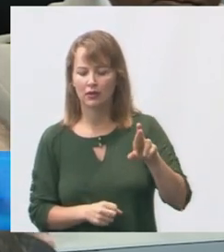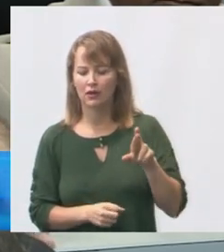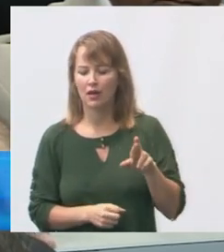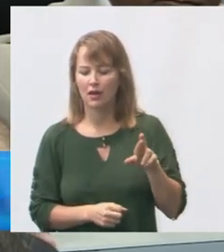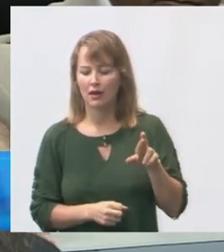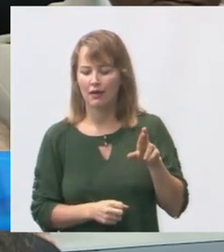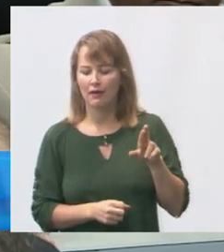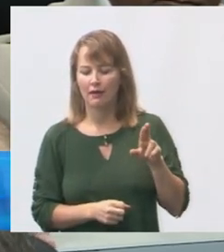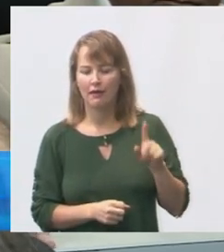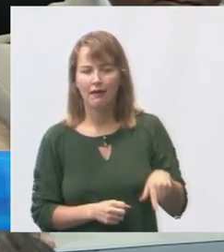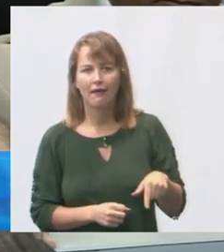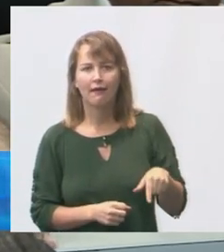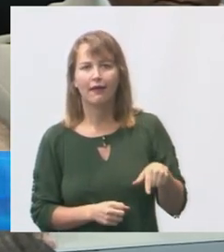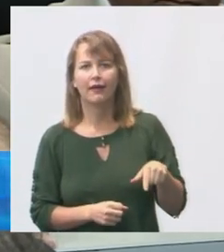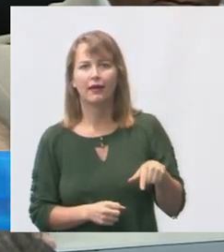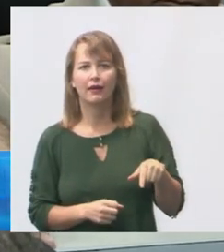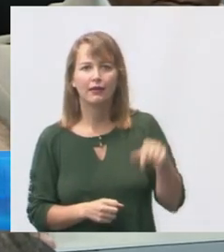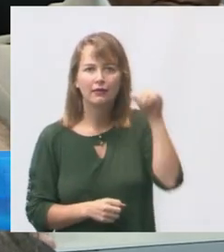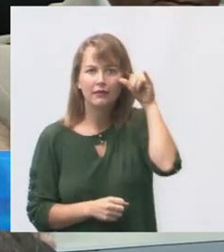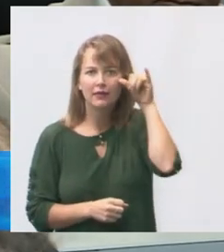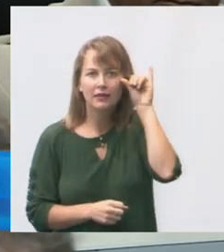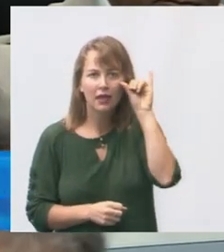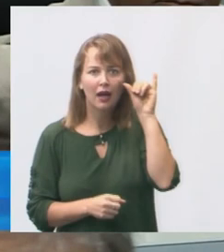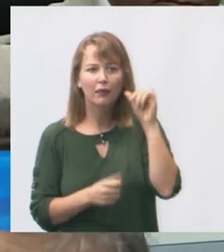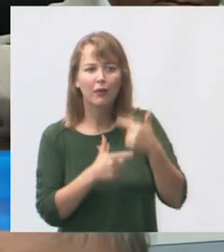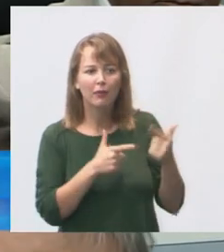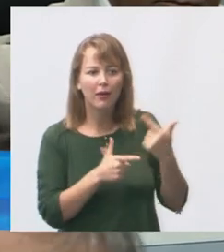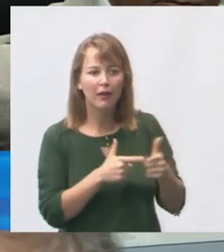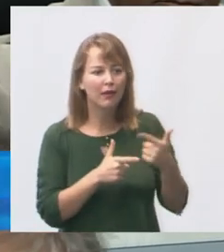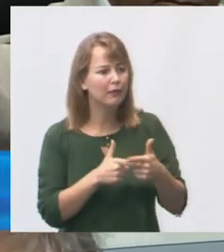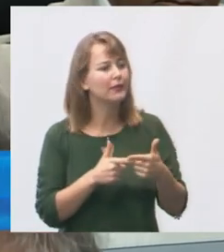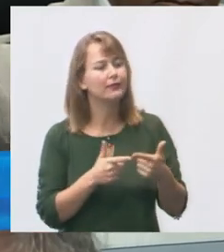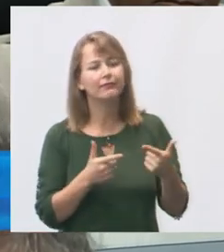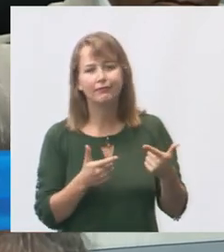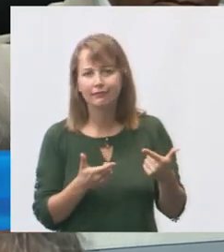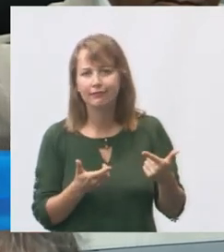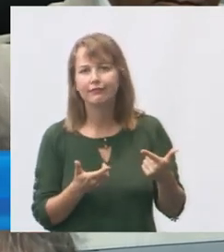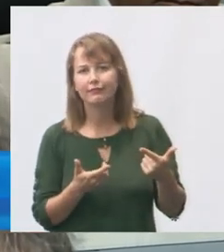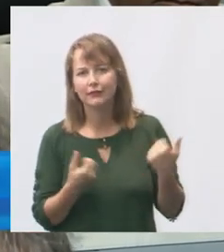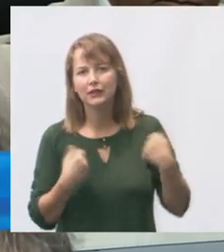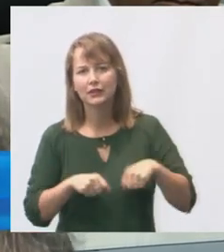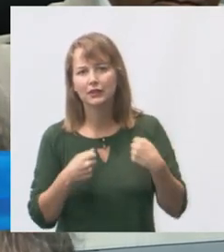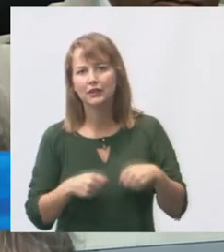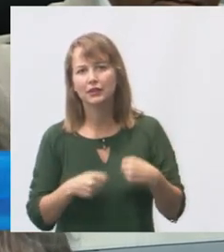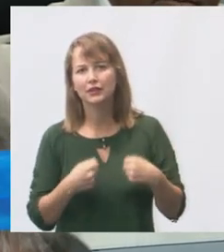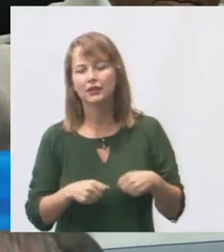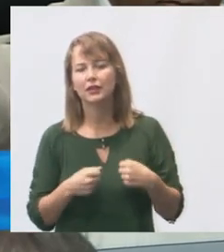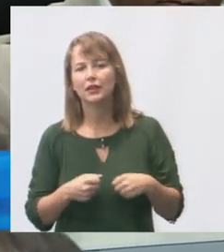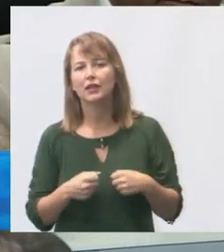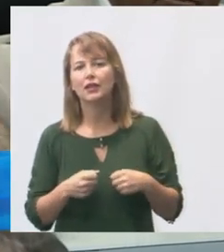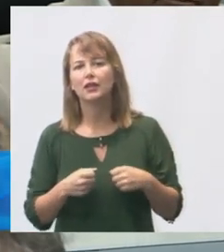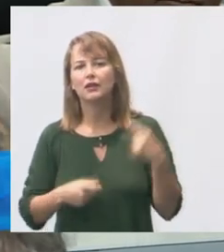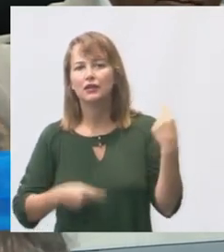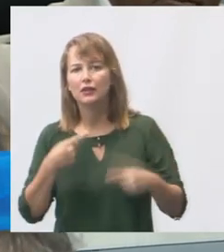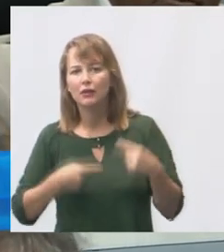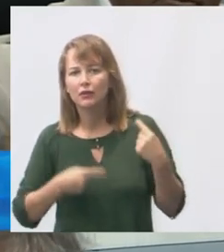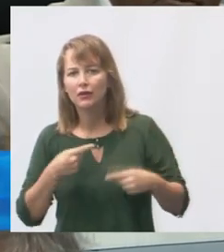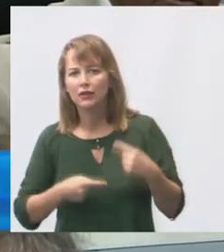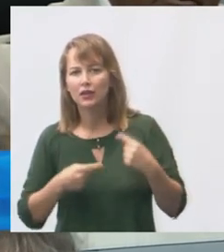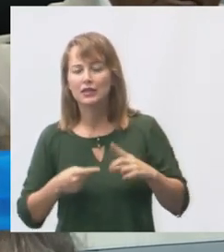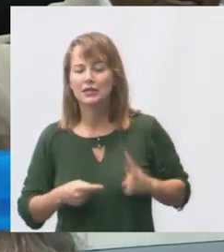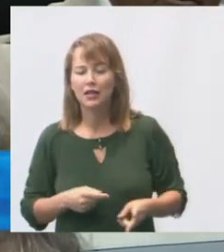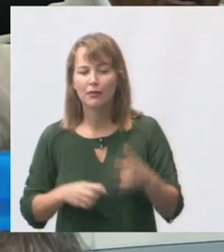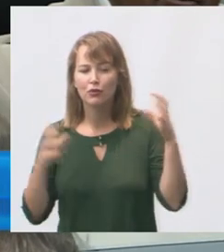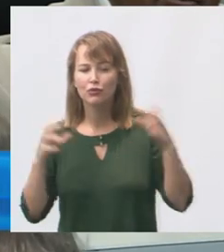questão da prevenção da cidade de Vitória hoje deixa a desejar então eu acho que essa casa de leis tem que fazer esse debate porque toda vez que tem chuva